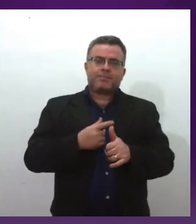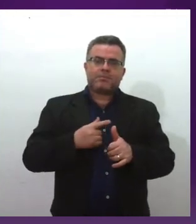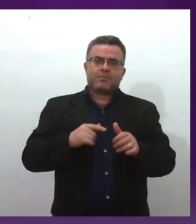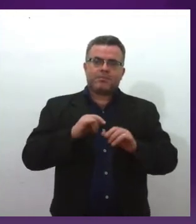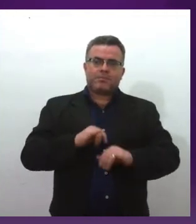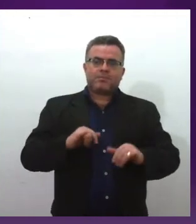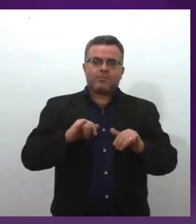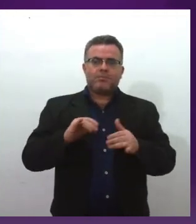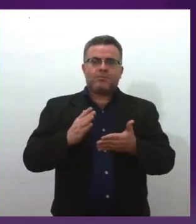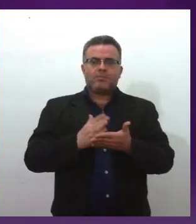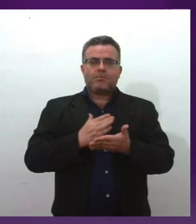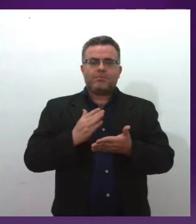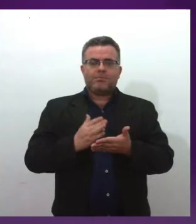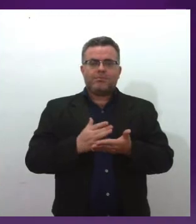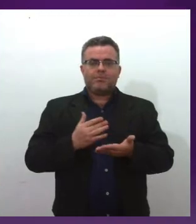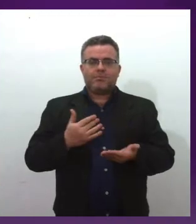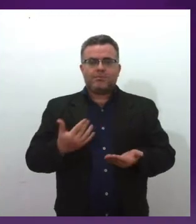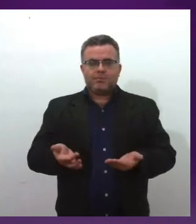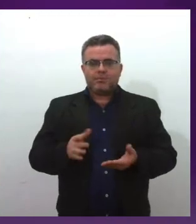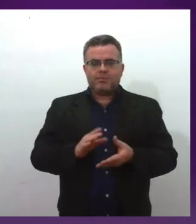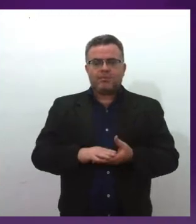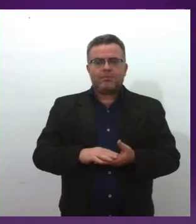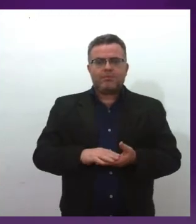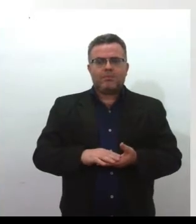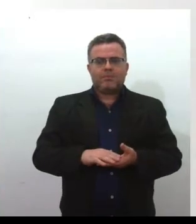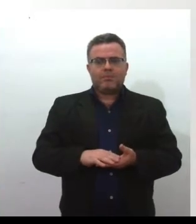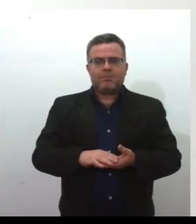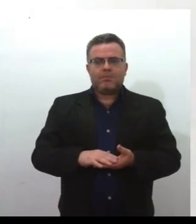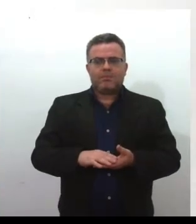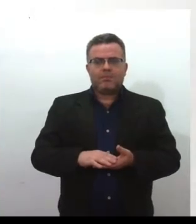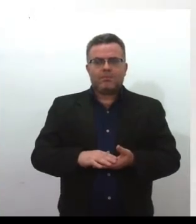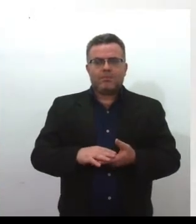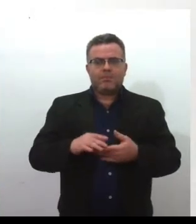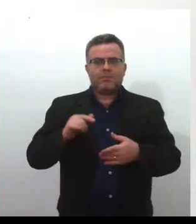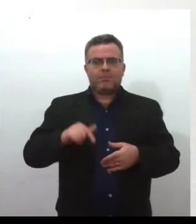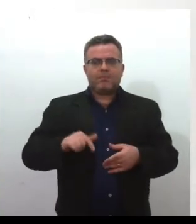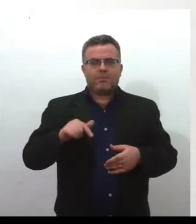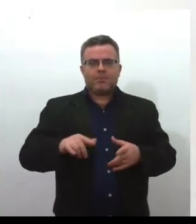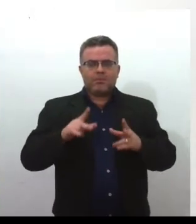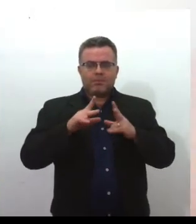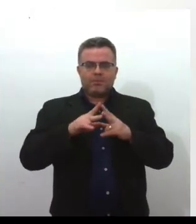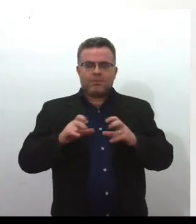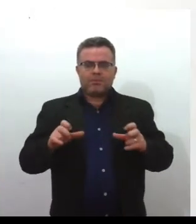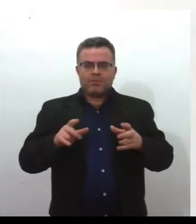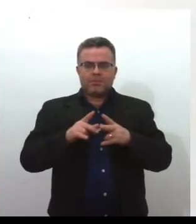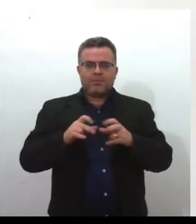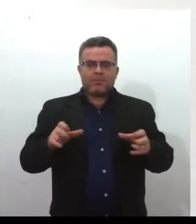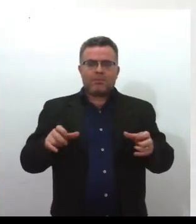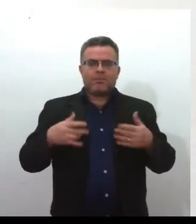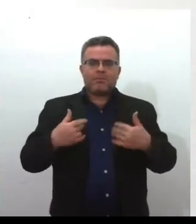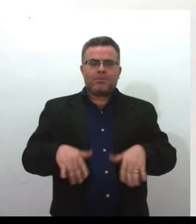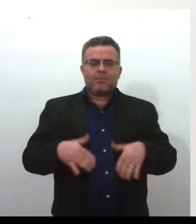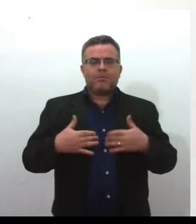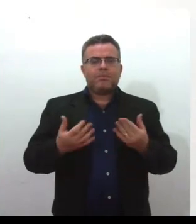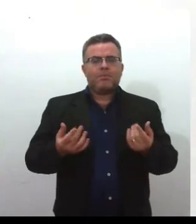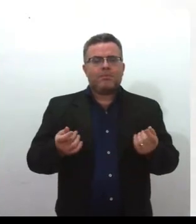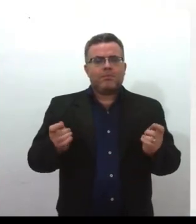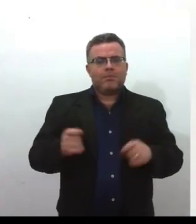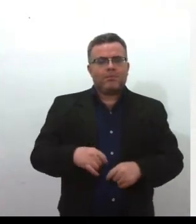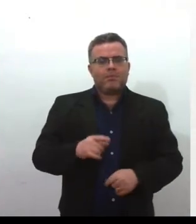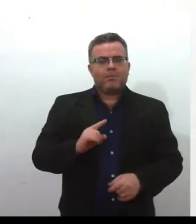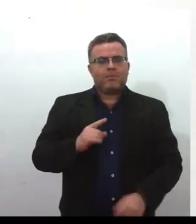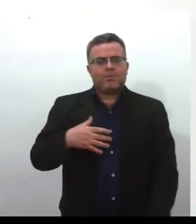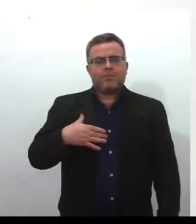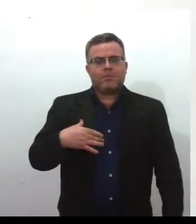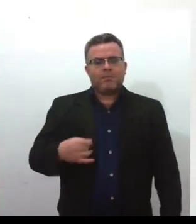biológico da Antonieta de Barros, né? Muito se diz aqui em Santa Catarina que ela poderia ser filha